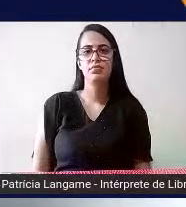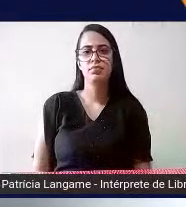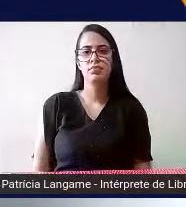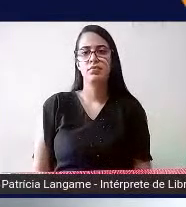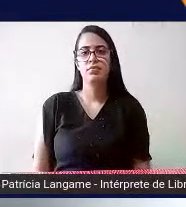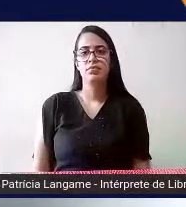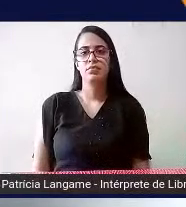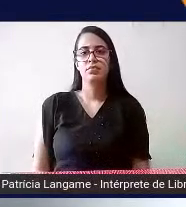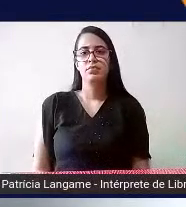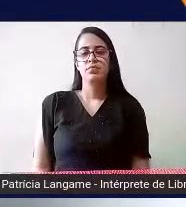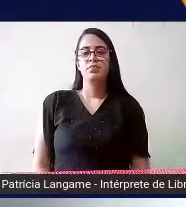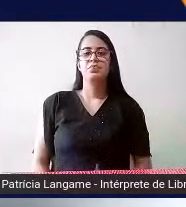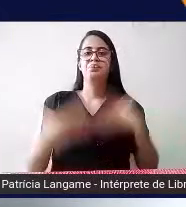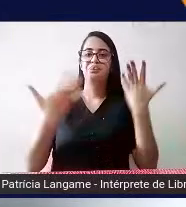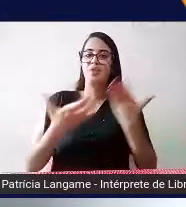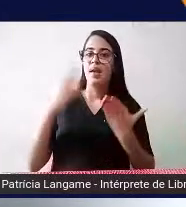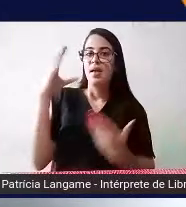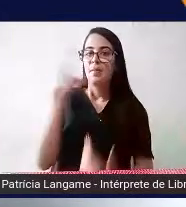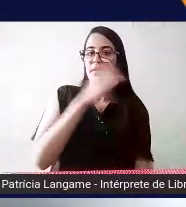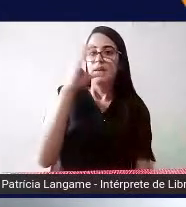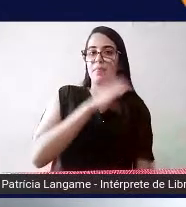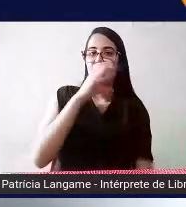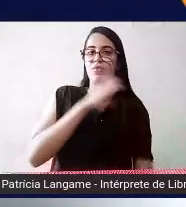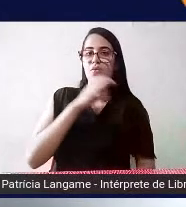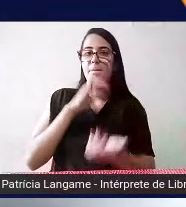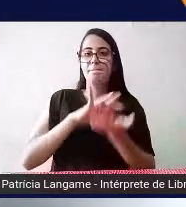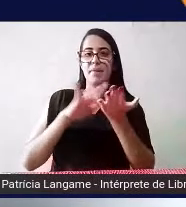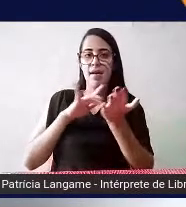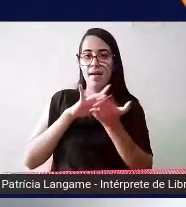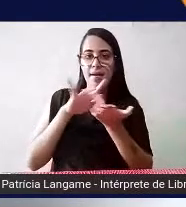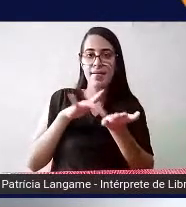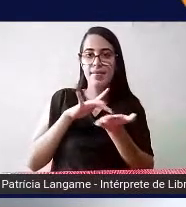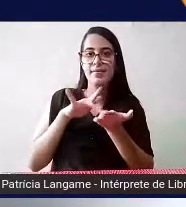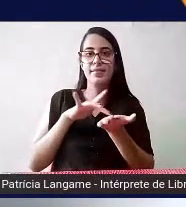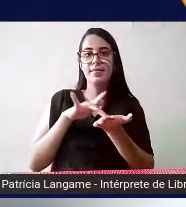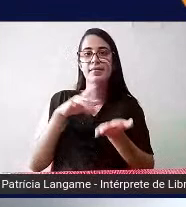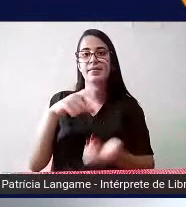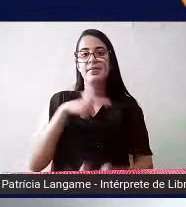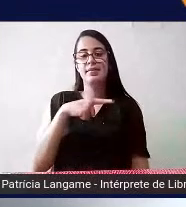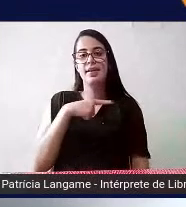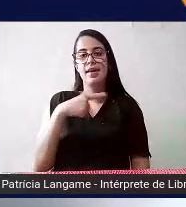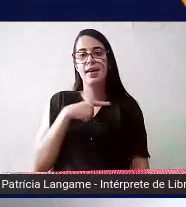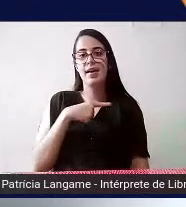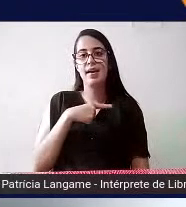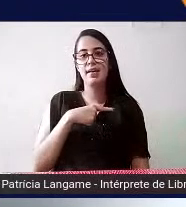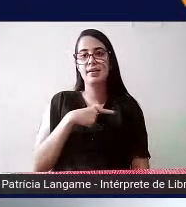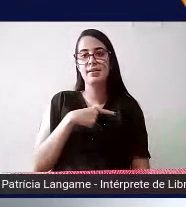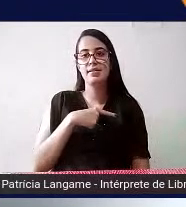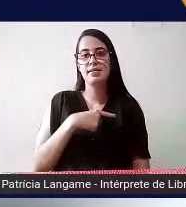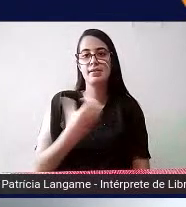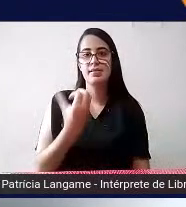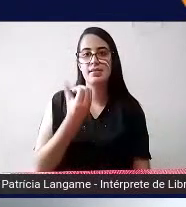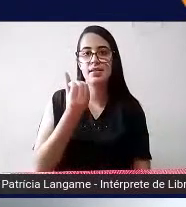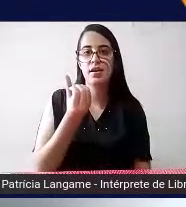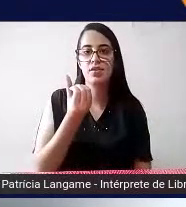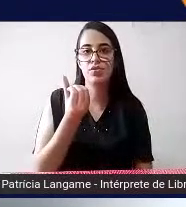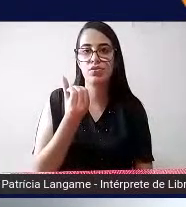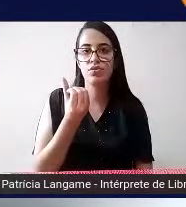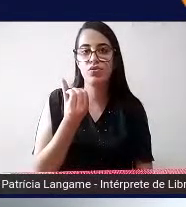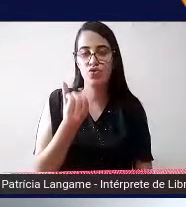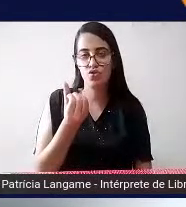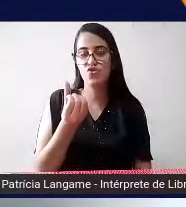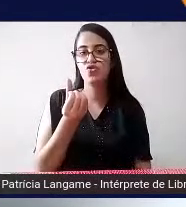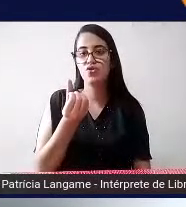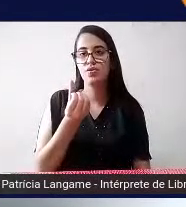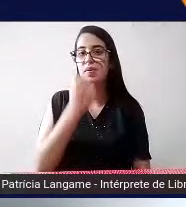bom então rapidamente olha o sistema braile é formado né porque lá foram seis células aqui no canto direito inferior